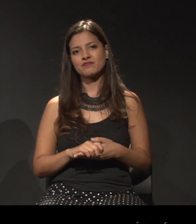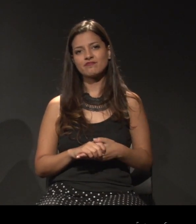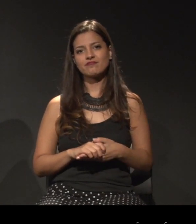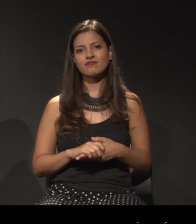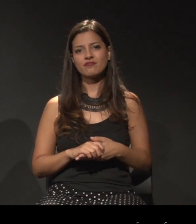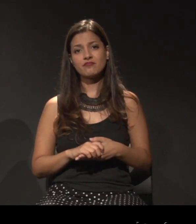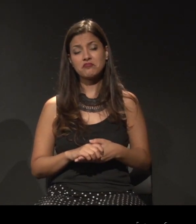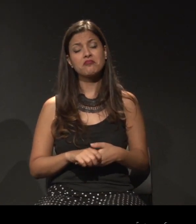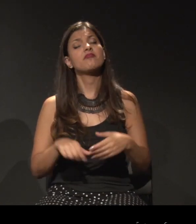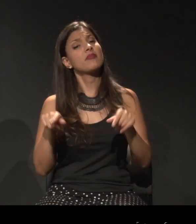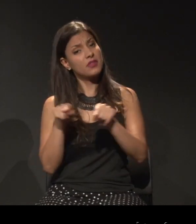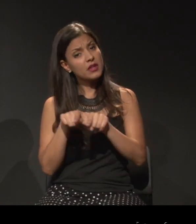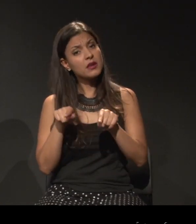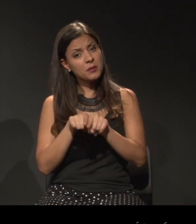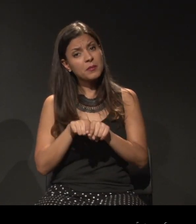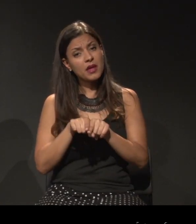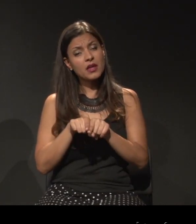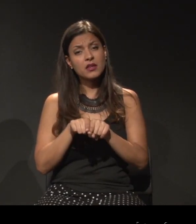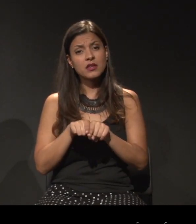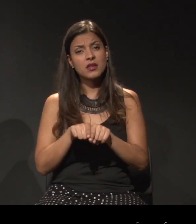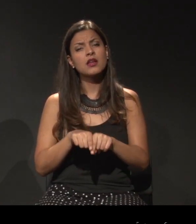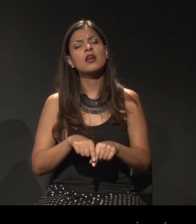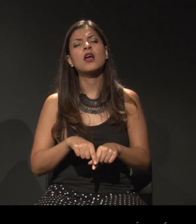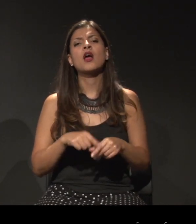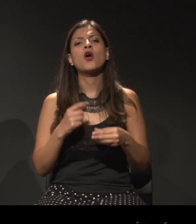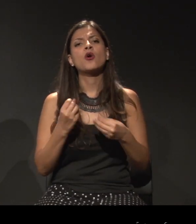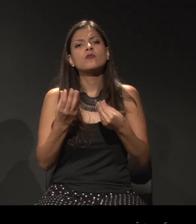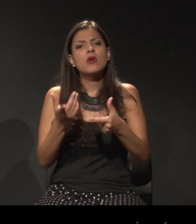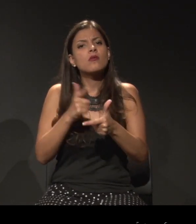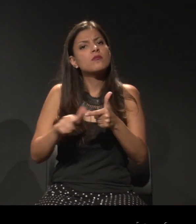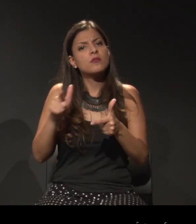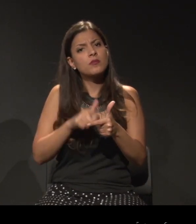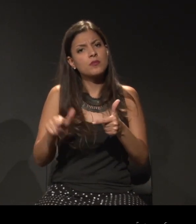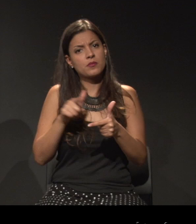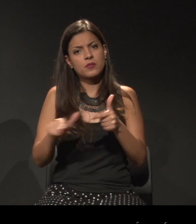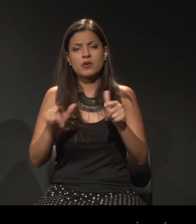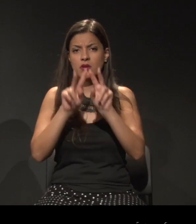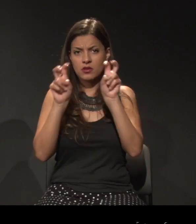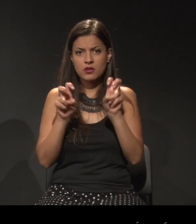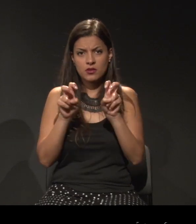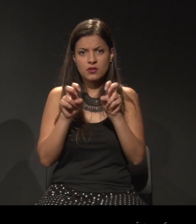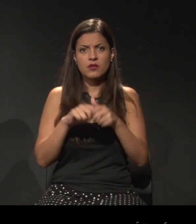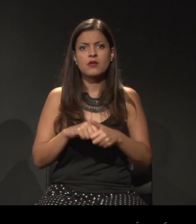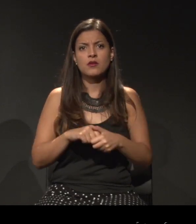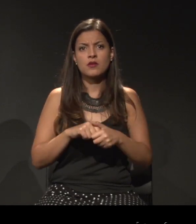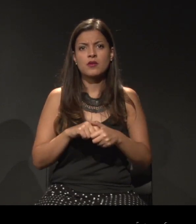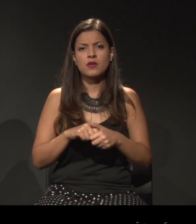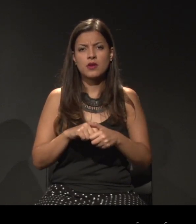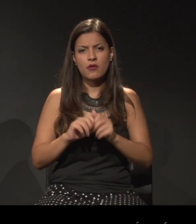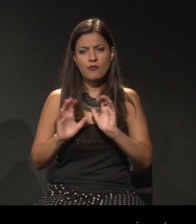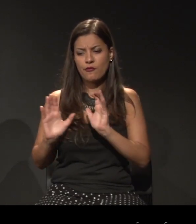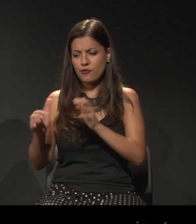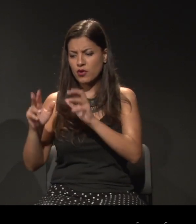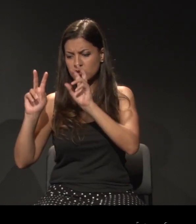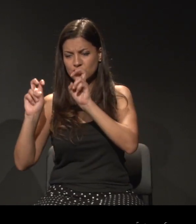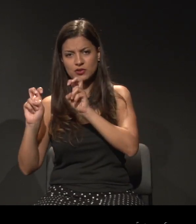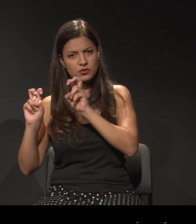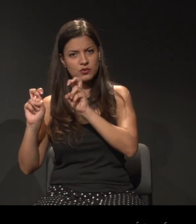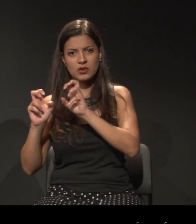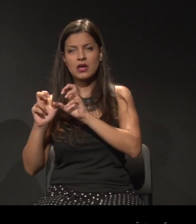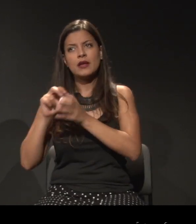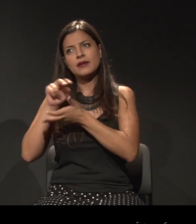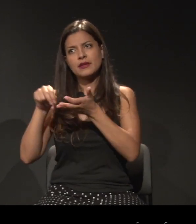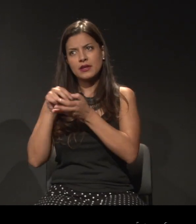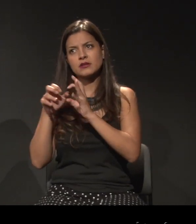E também problematizar... O título do Fórum, de início, não era Danças